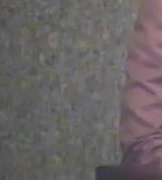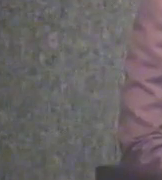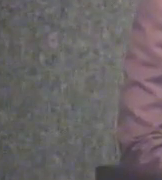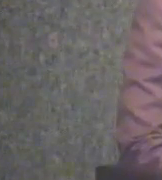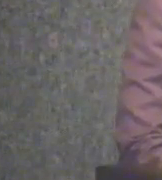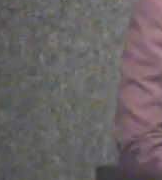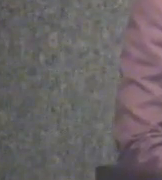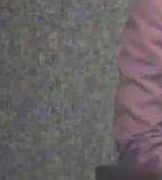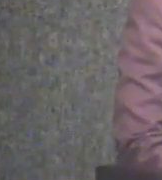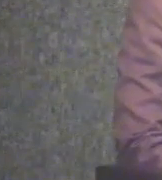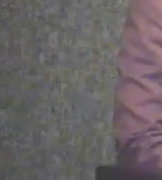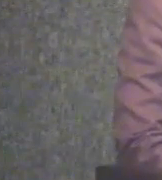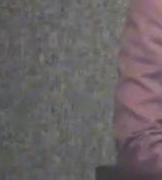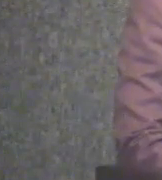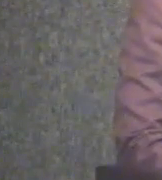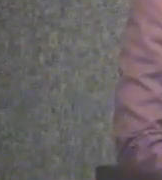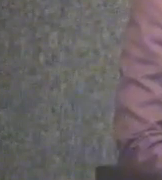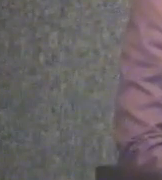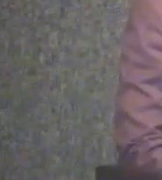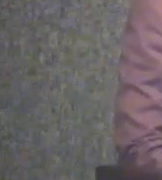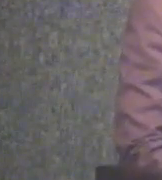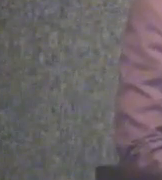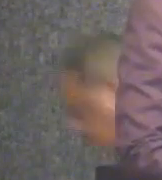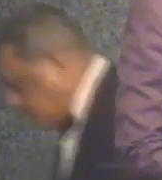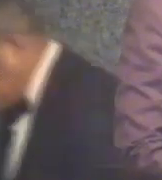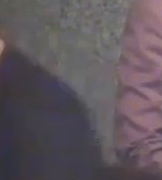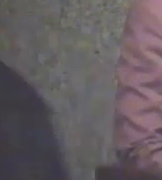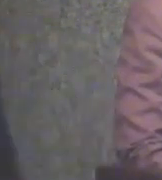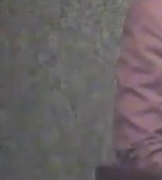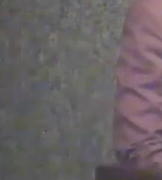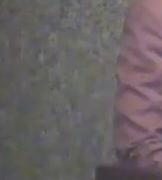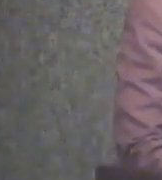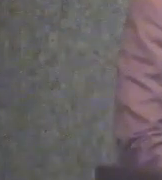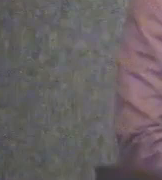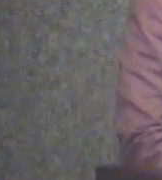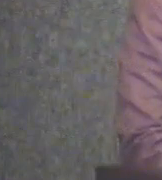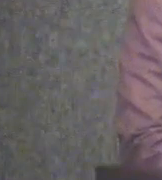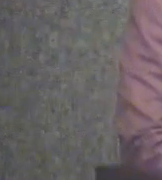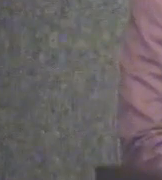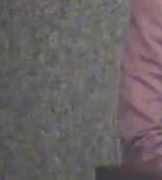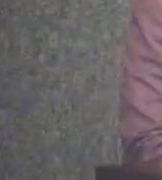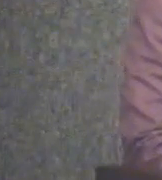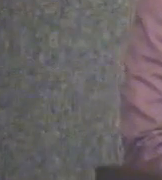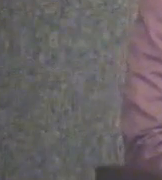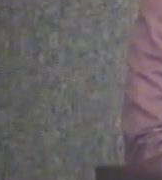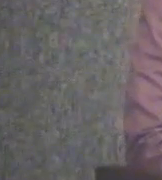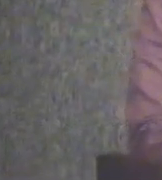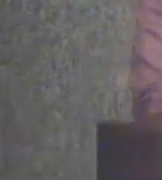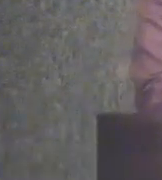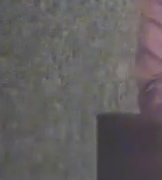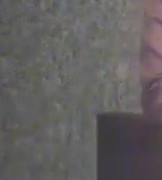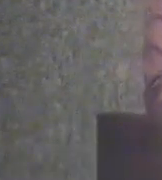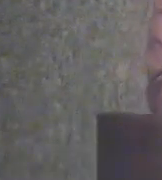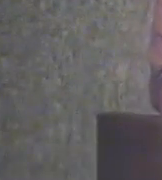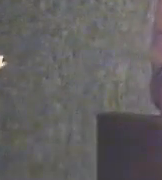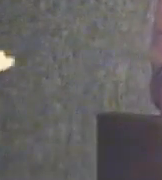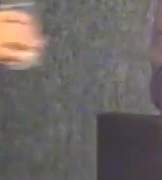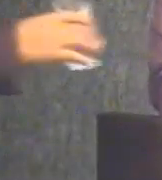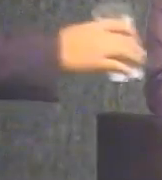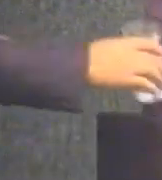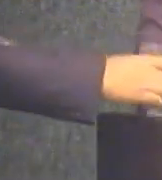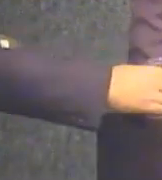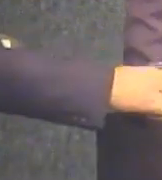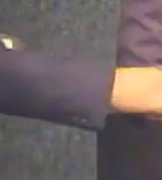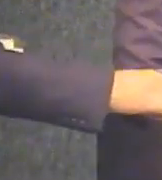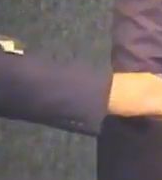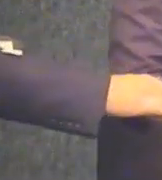felizes que o Poder Judiciário também está se preocupando com uma agenda tão importante, não só para o Brasil, mas